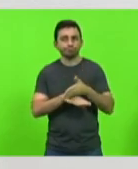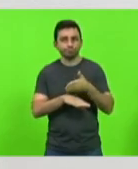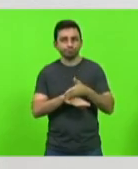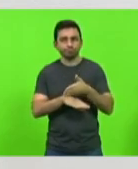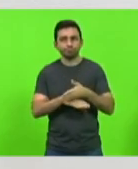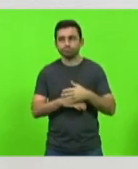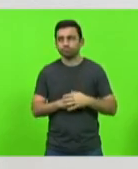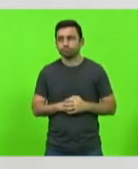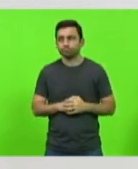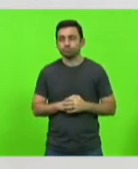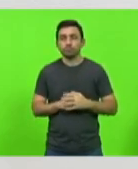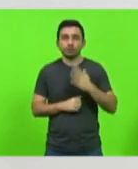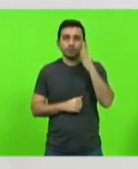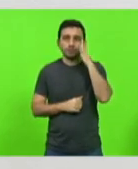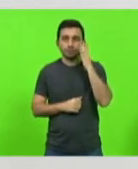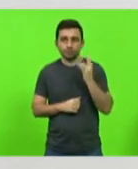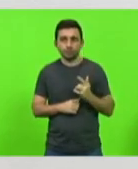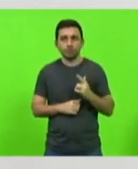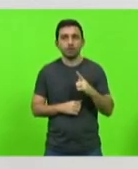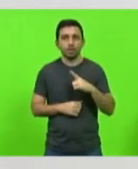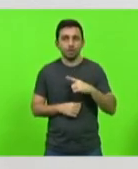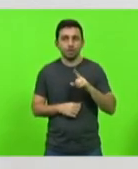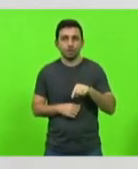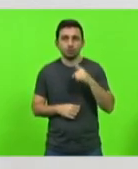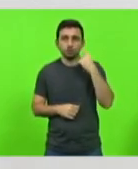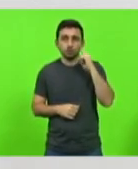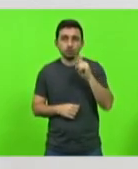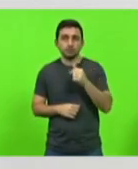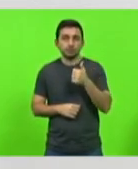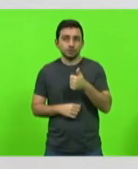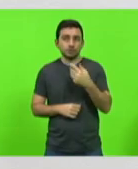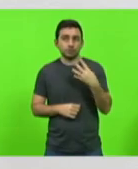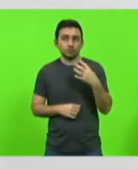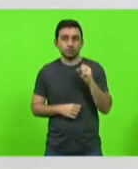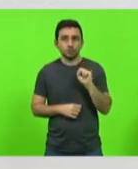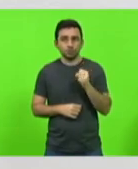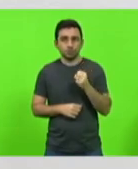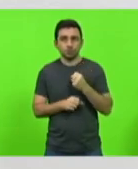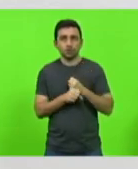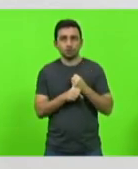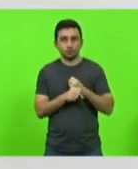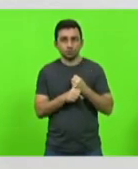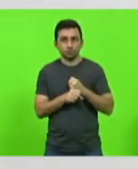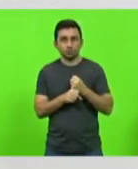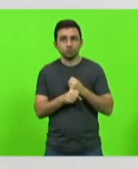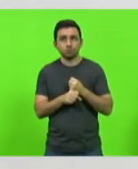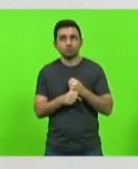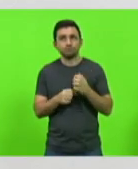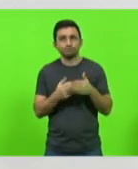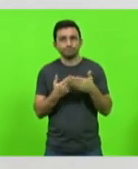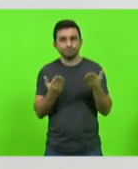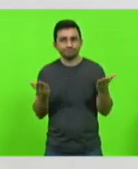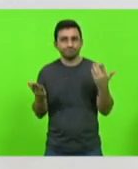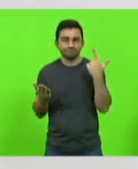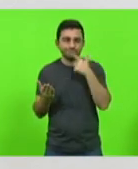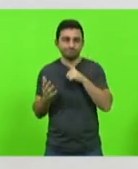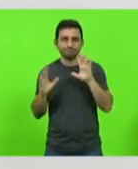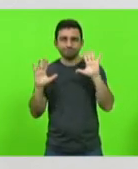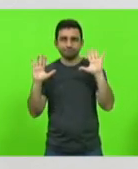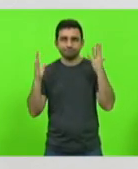amanhã é o dia de 148 anos e que seja com uma comemoração